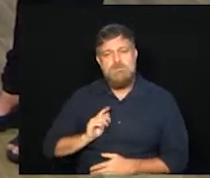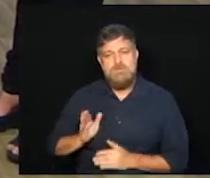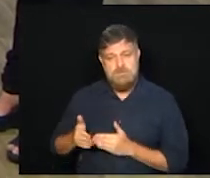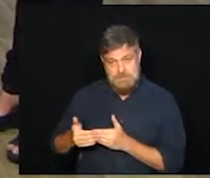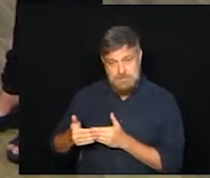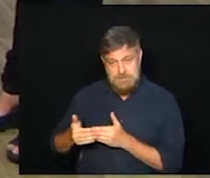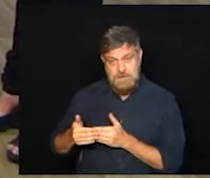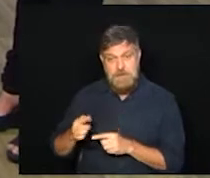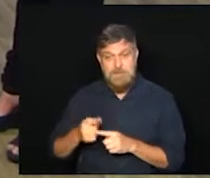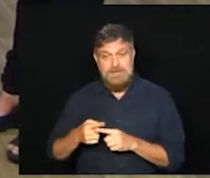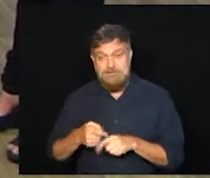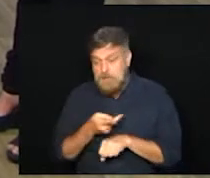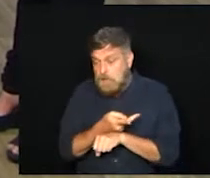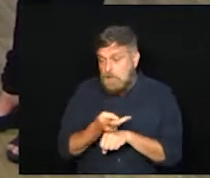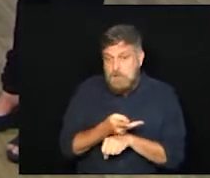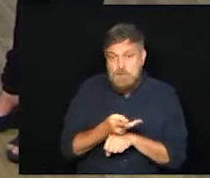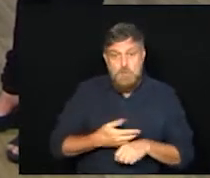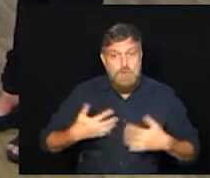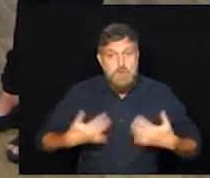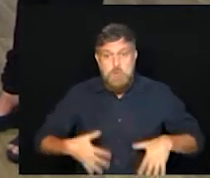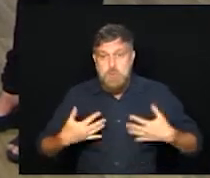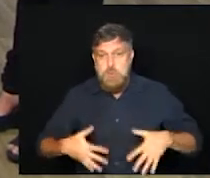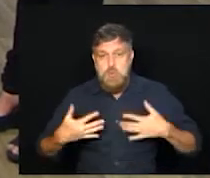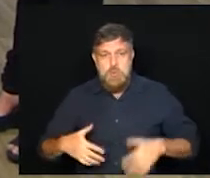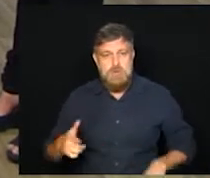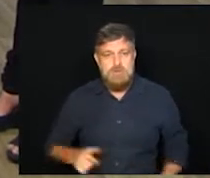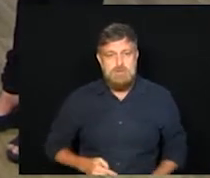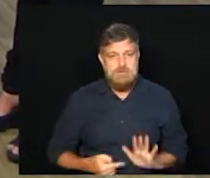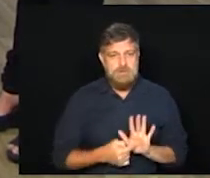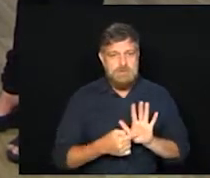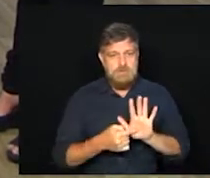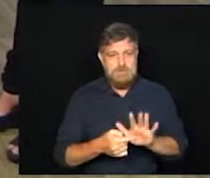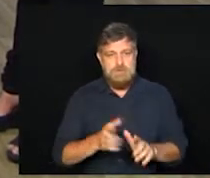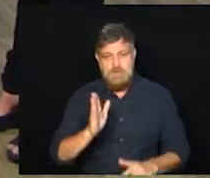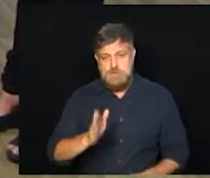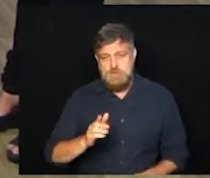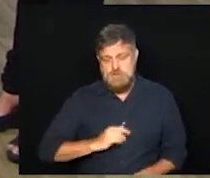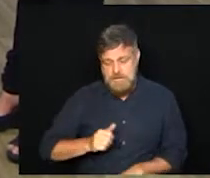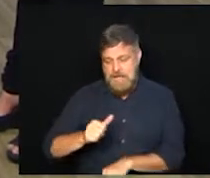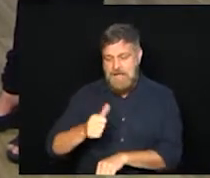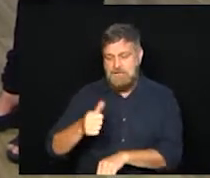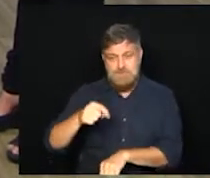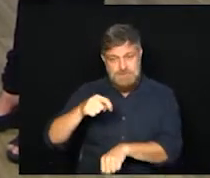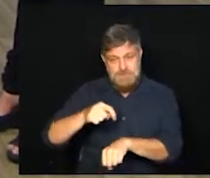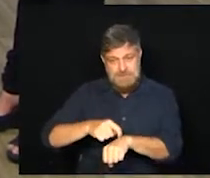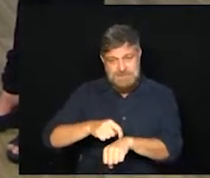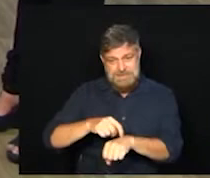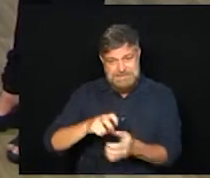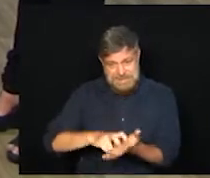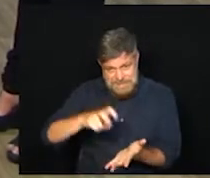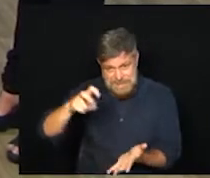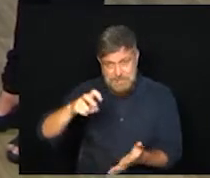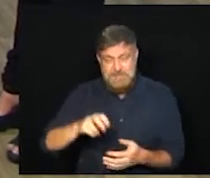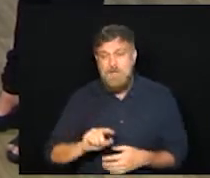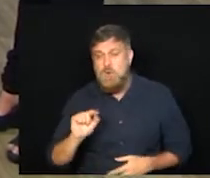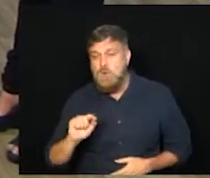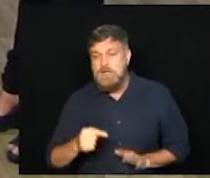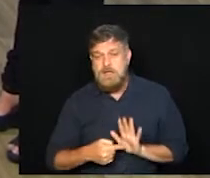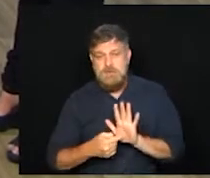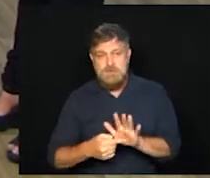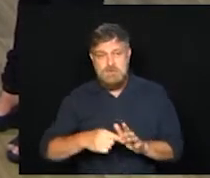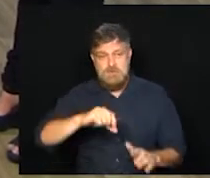devido à procura. A atualização foi feita agora há pouco, olha, às 11 horas da manhã, 11 horas e 2 minutos, com